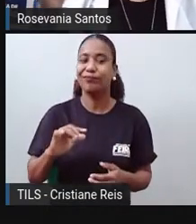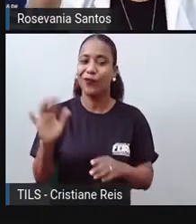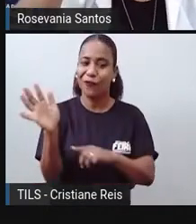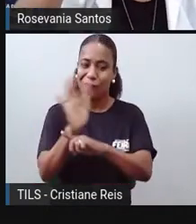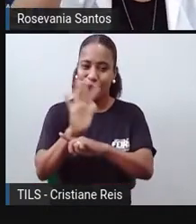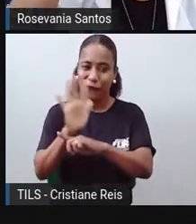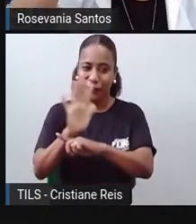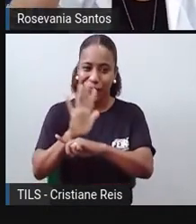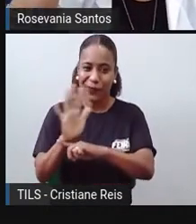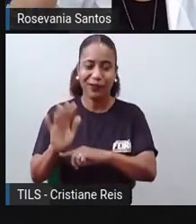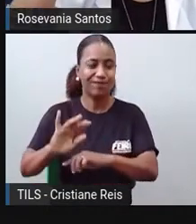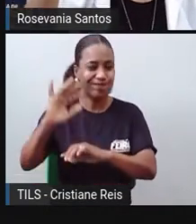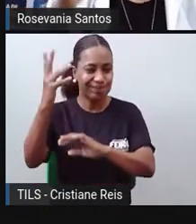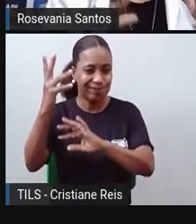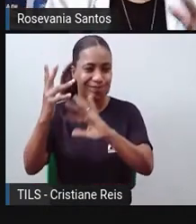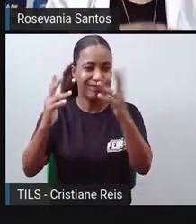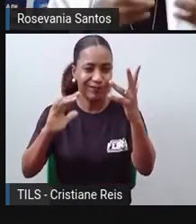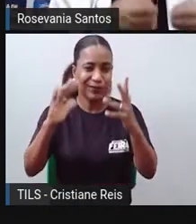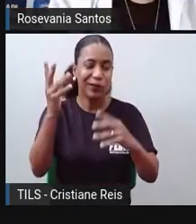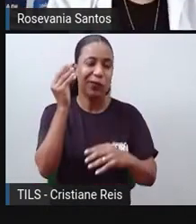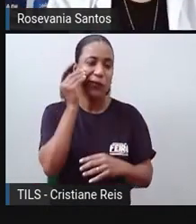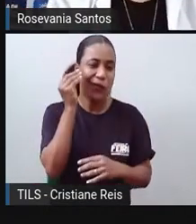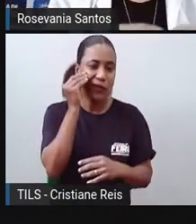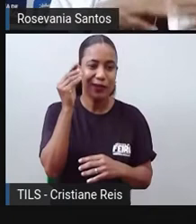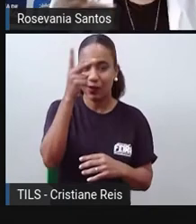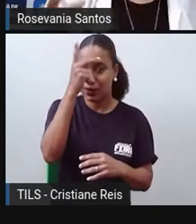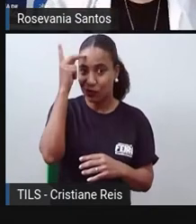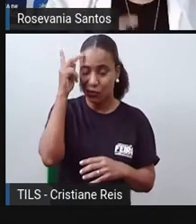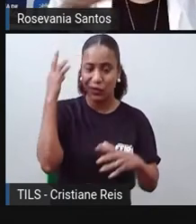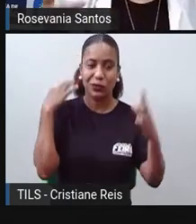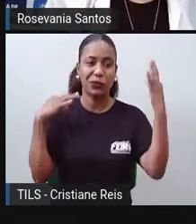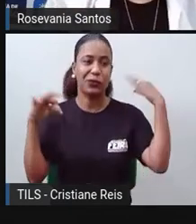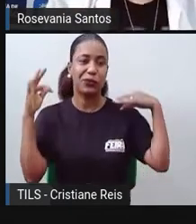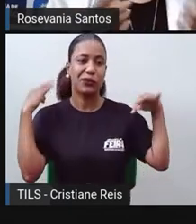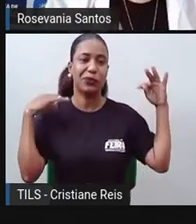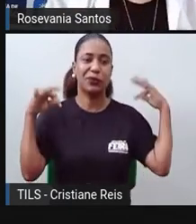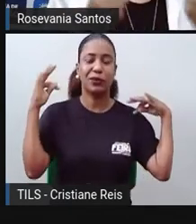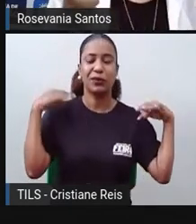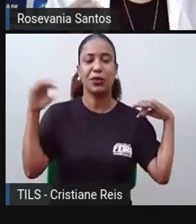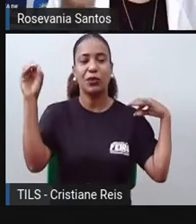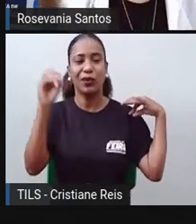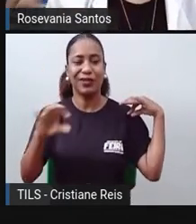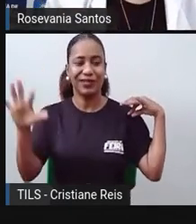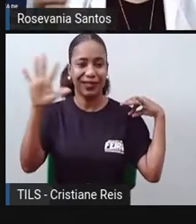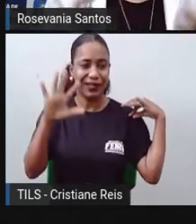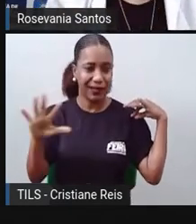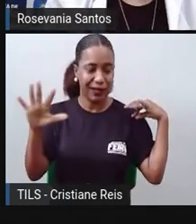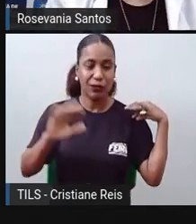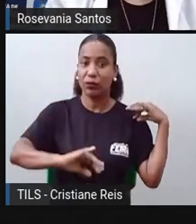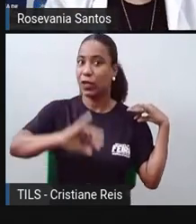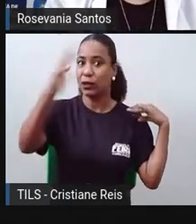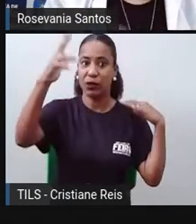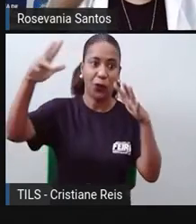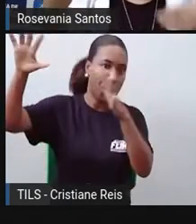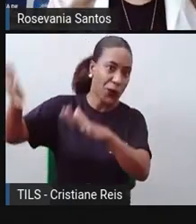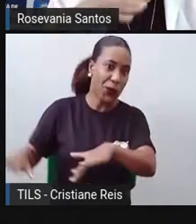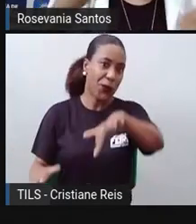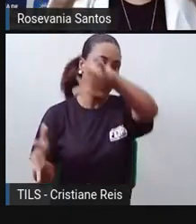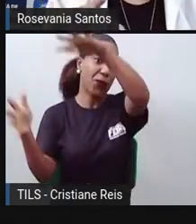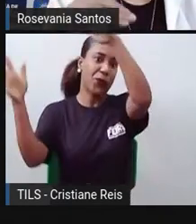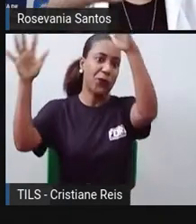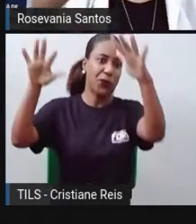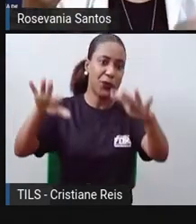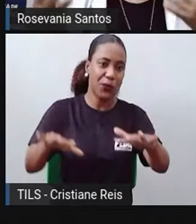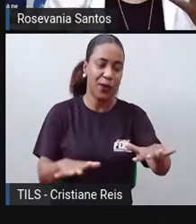turistas, justamente pelo fato de estar, da Oceania, estar numa área de grande instabilidade tectônica. Então, está o